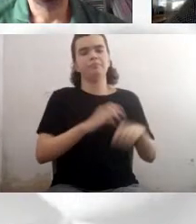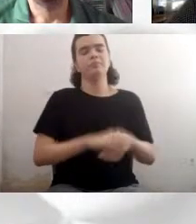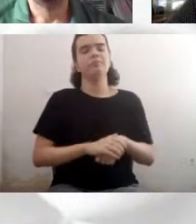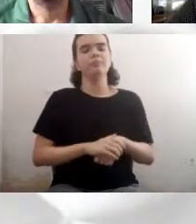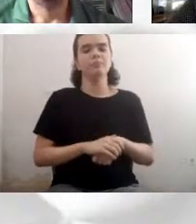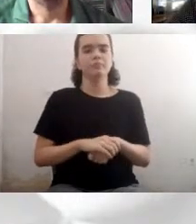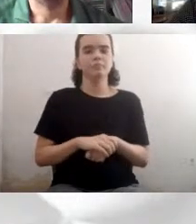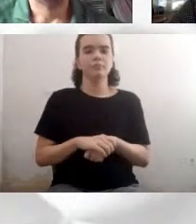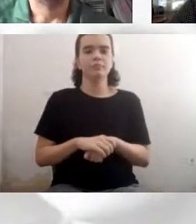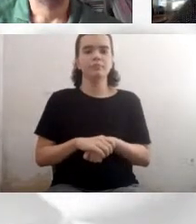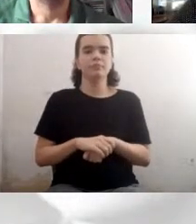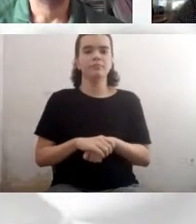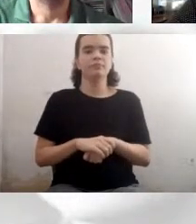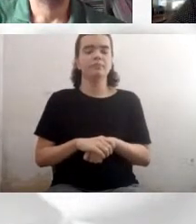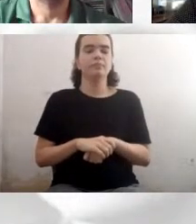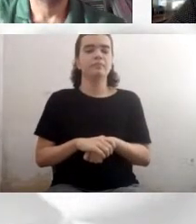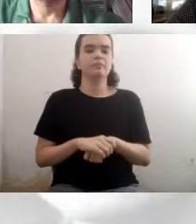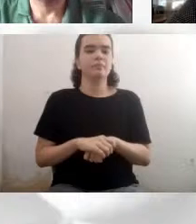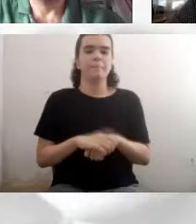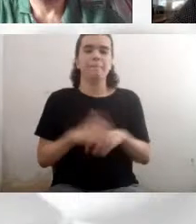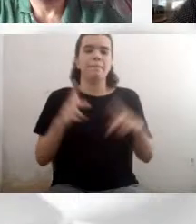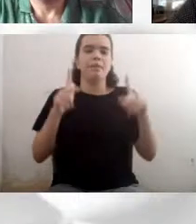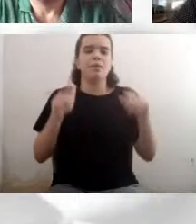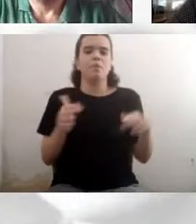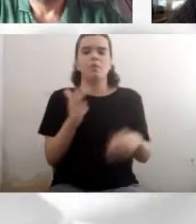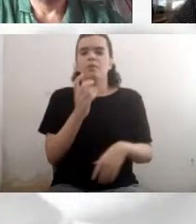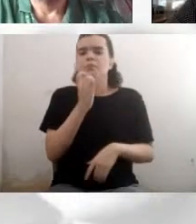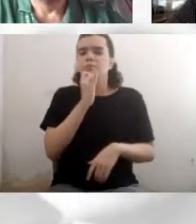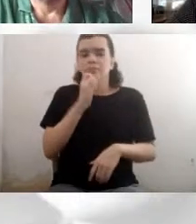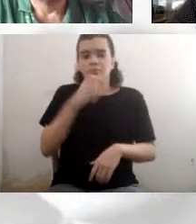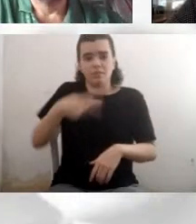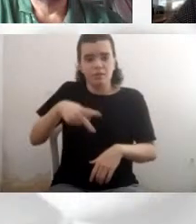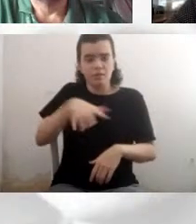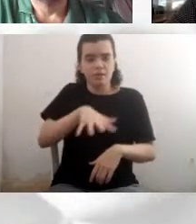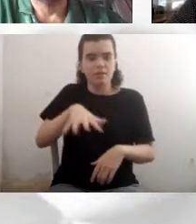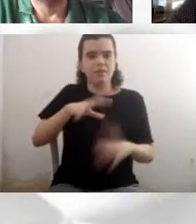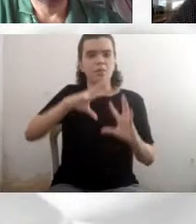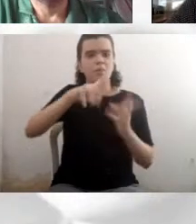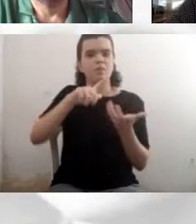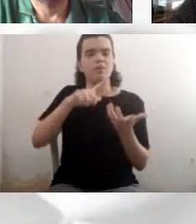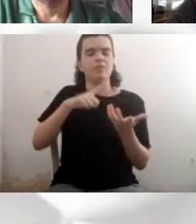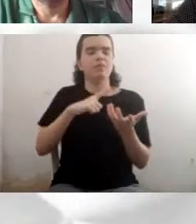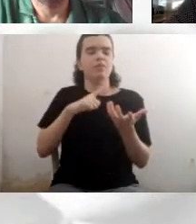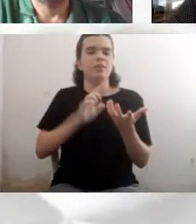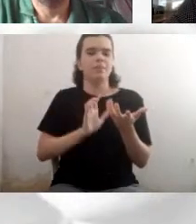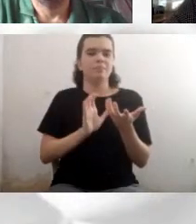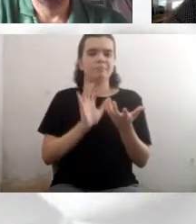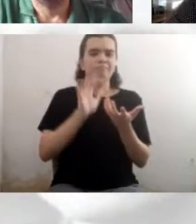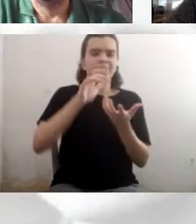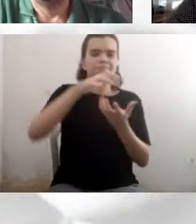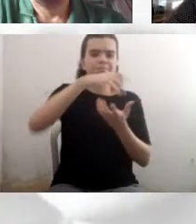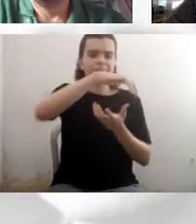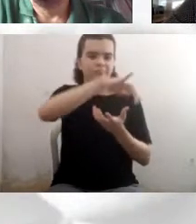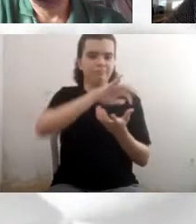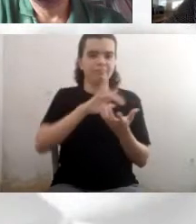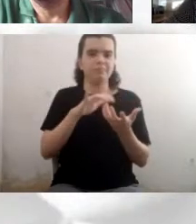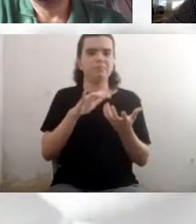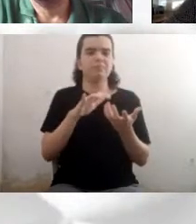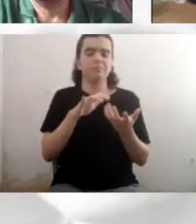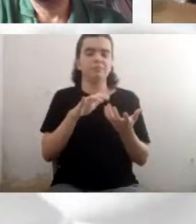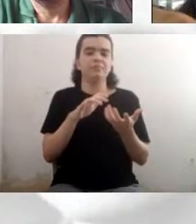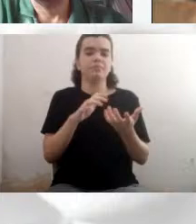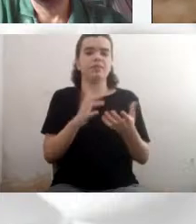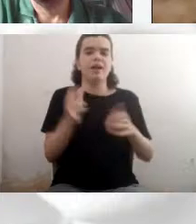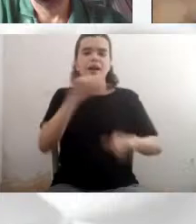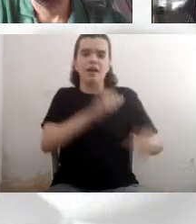Da mesma maneira que a atmosfera da Terra tem linhas de oxigênio forte, então para saber se não